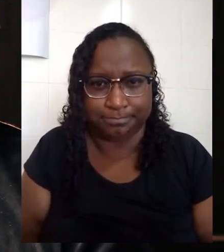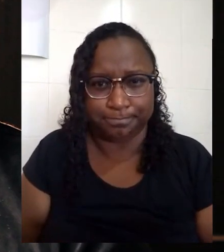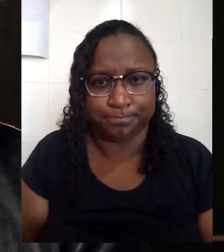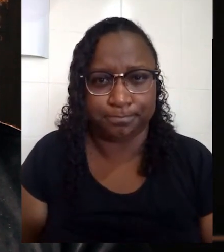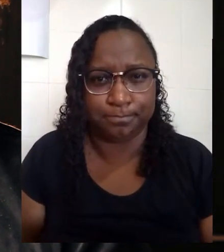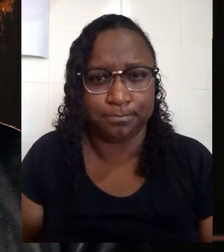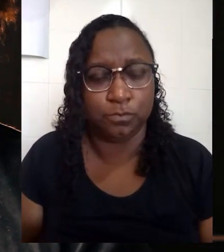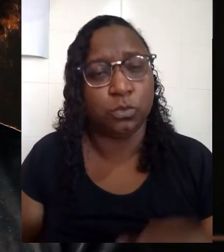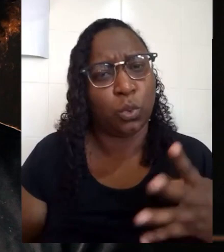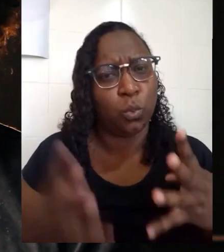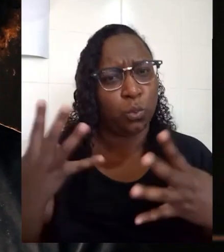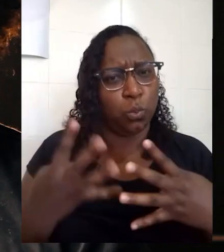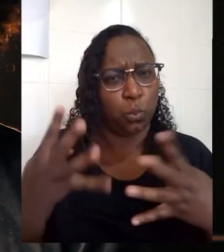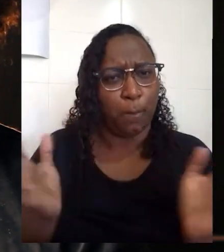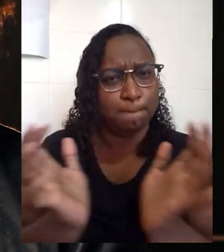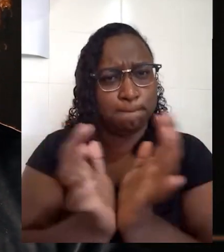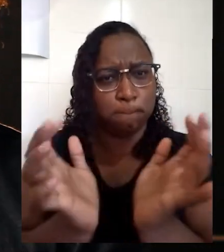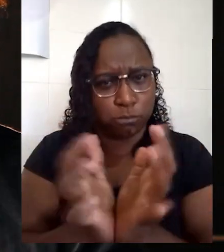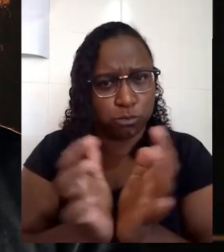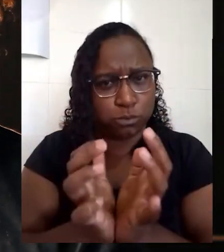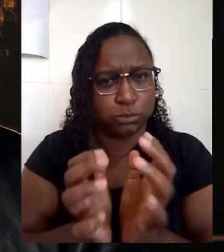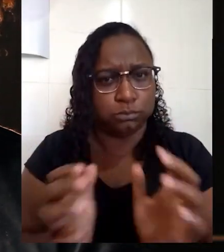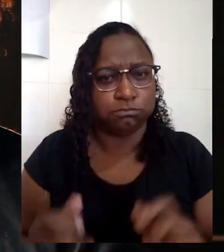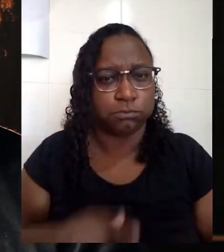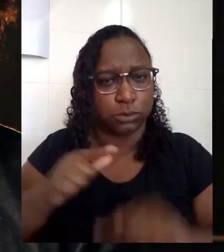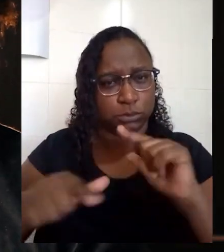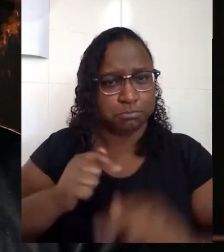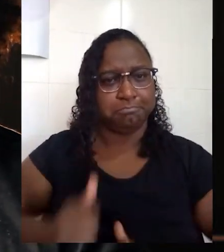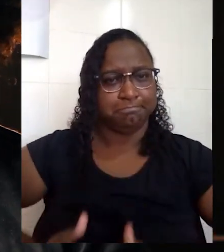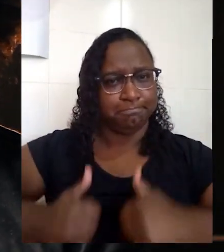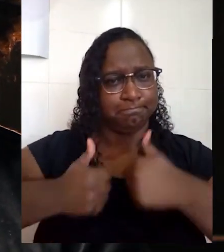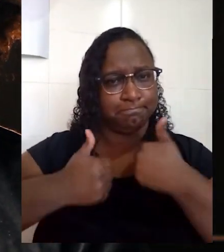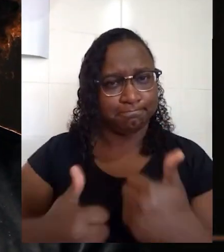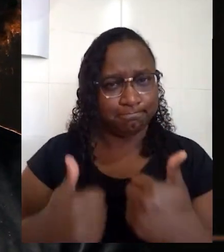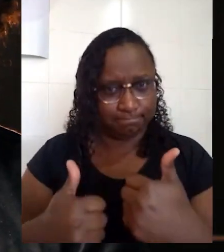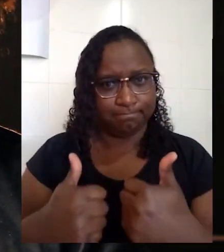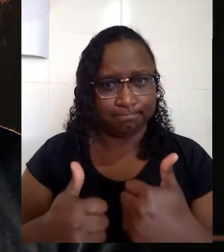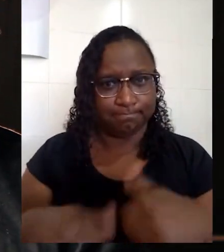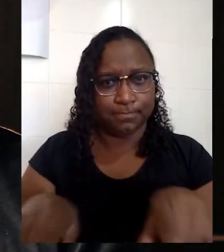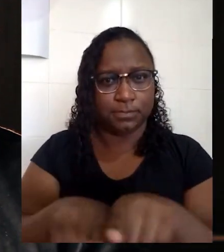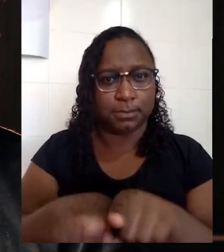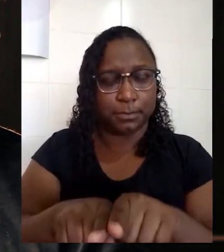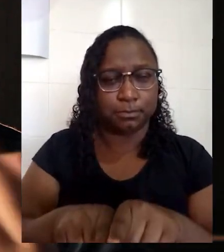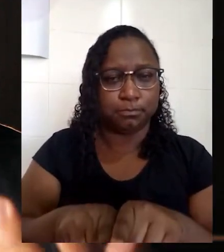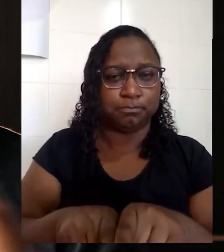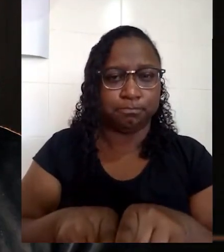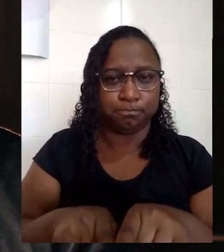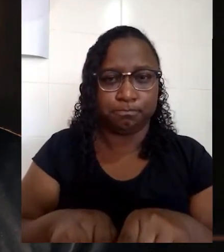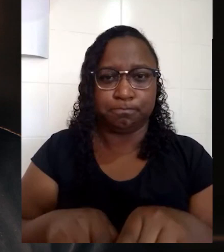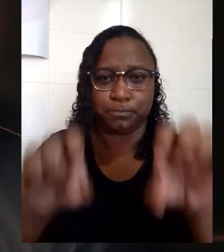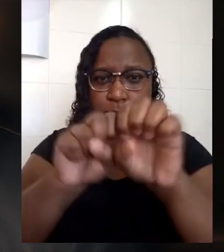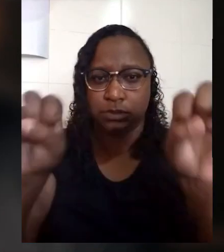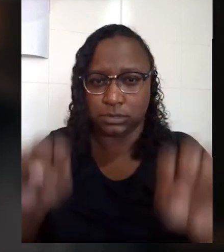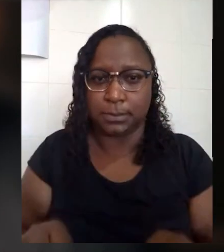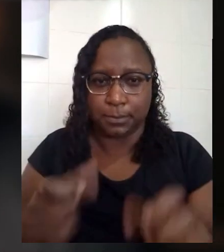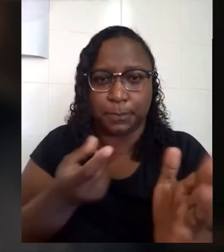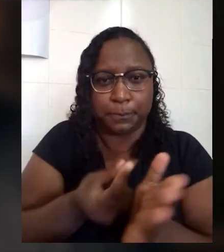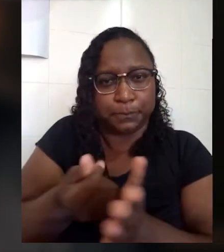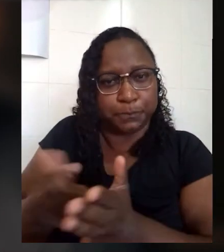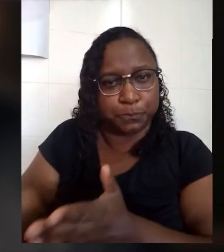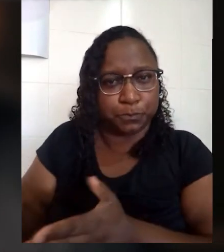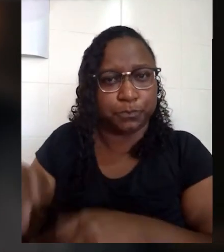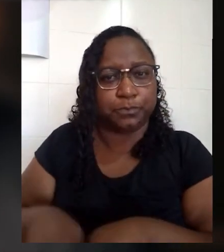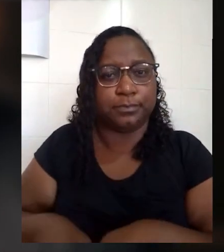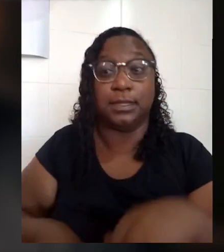O quarto grupo objetiva a segurança por meio de trabalho decente e sustentabilidade dos sistemas de pensão. Para isso, Preparar os